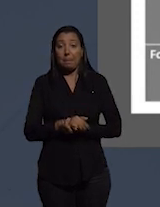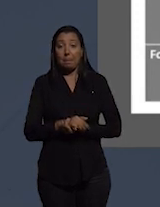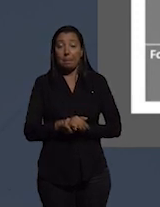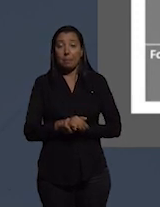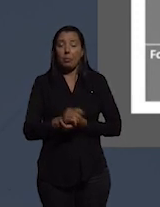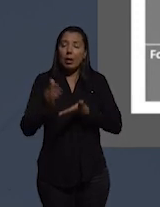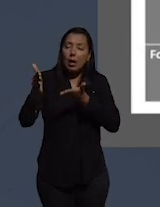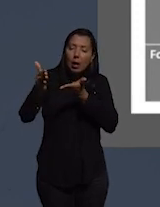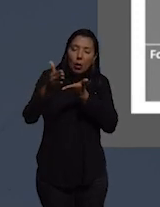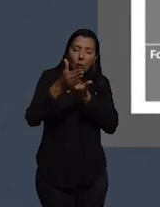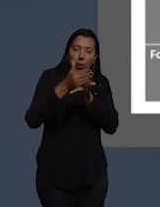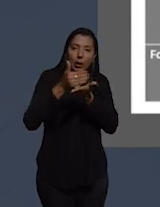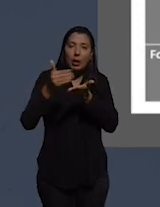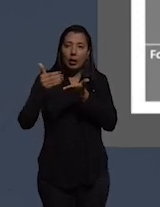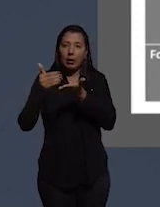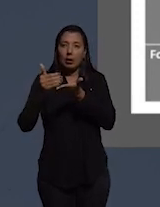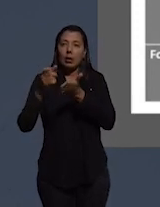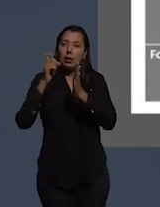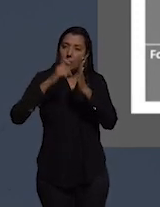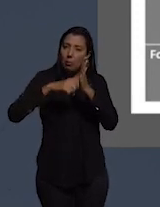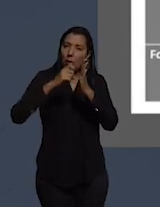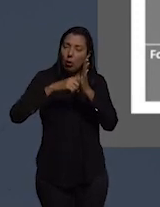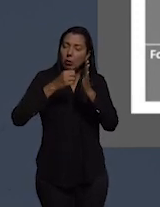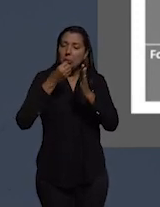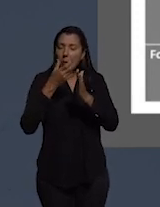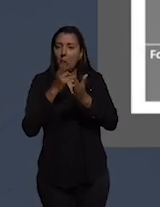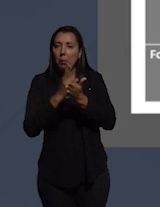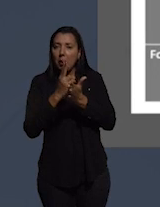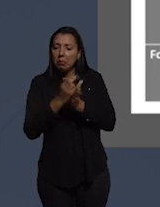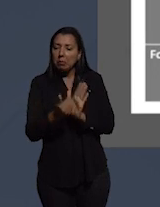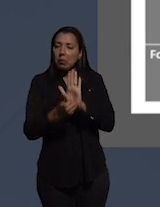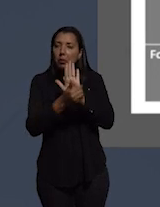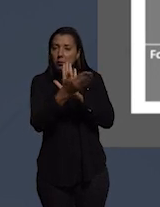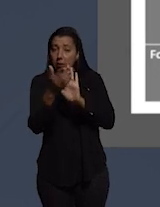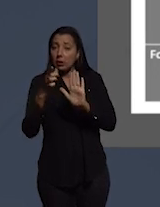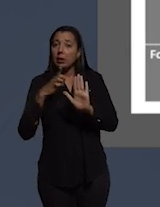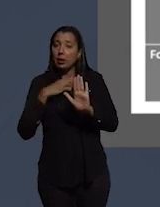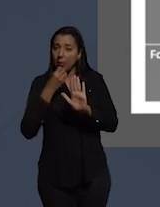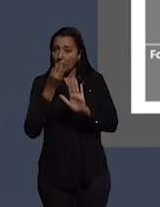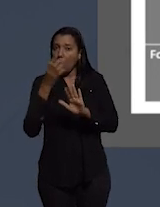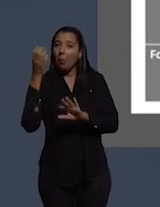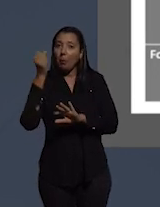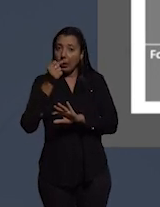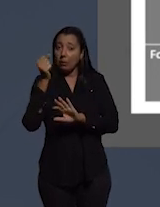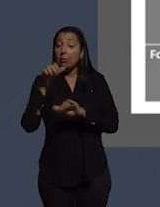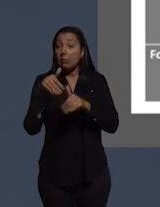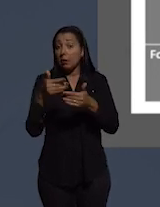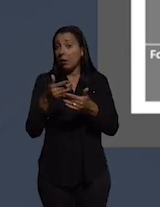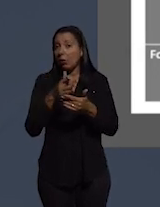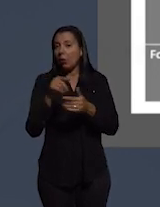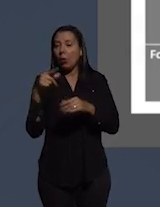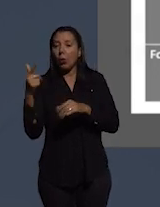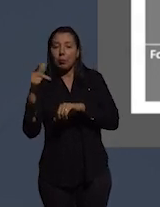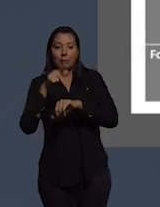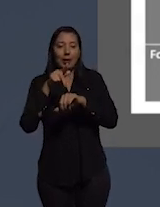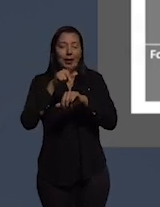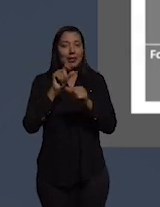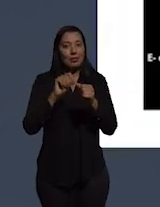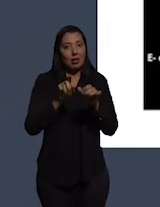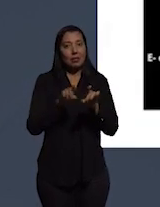recolher impostos de maneira significativa e transparente você vai ter esses benefícios então não sei se outros países fizeram